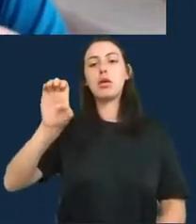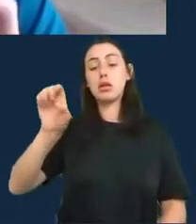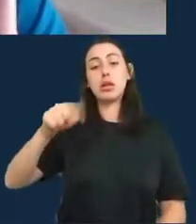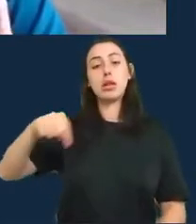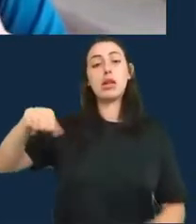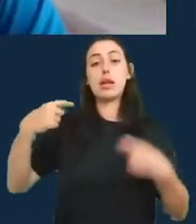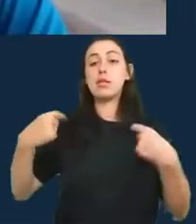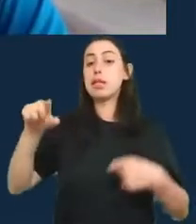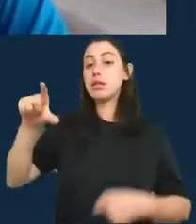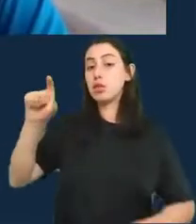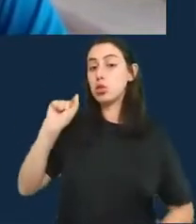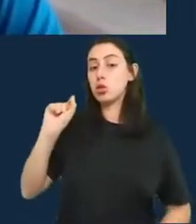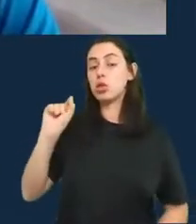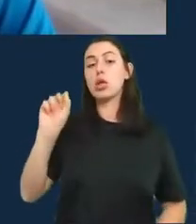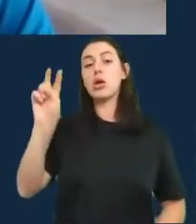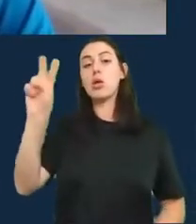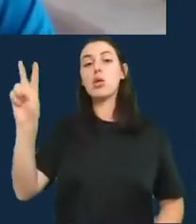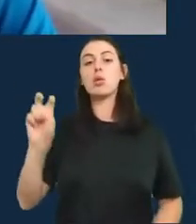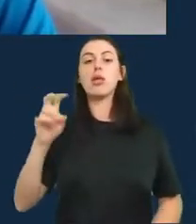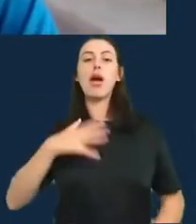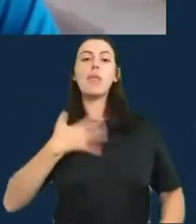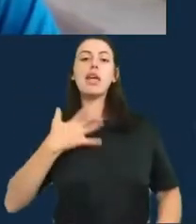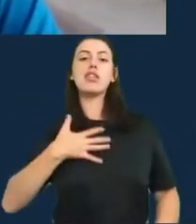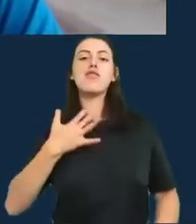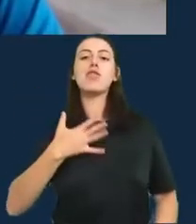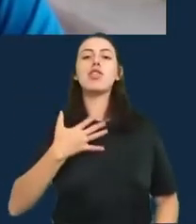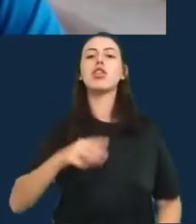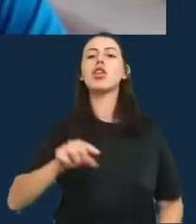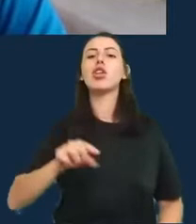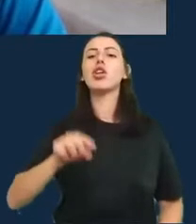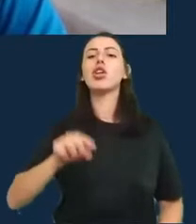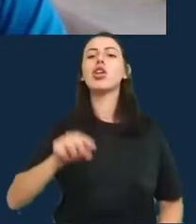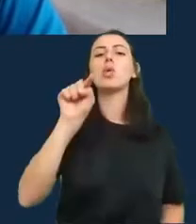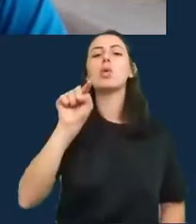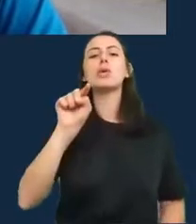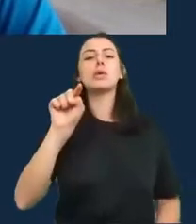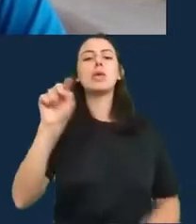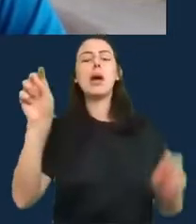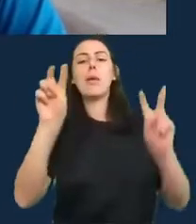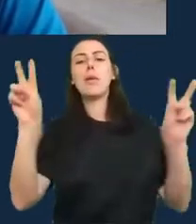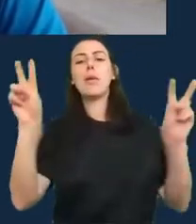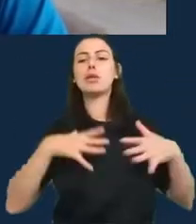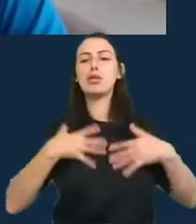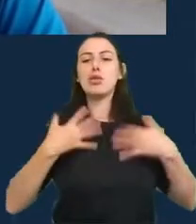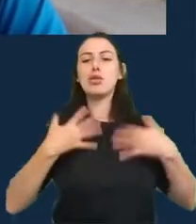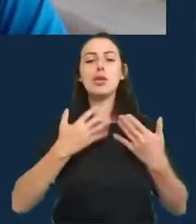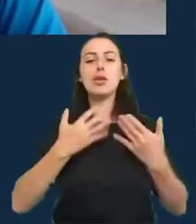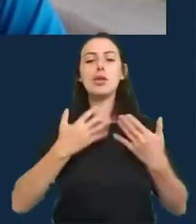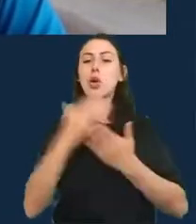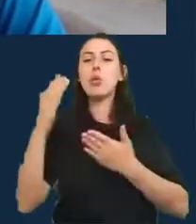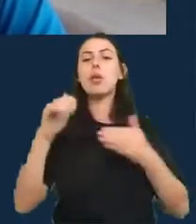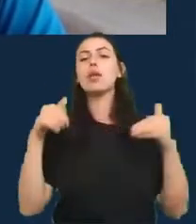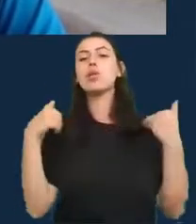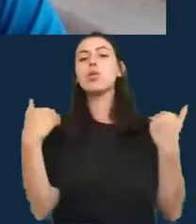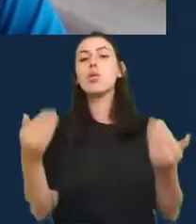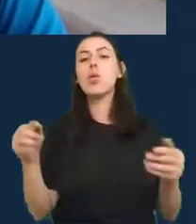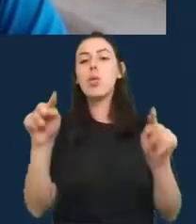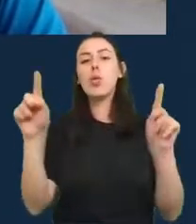pergunta qual foi o seu assunto que foi divertido para você quando você começou essa pergunta é interessante